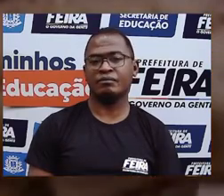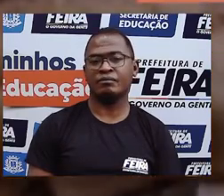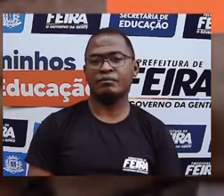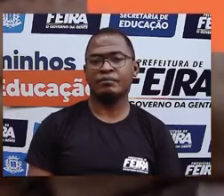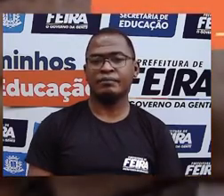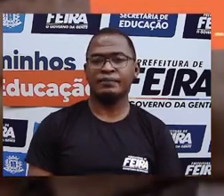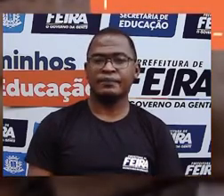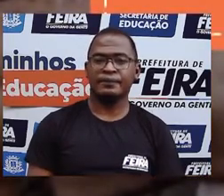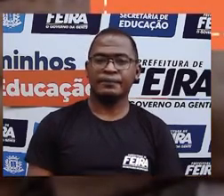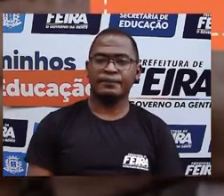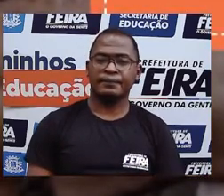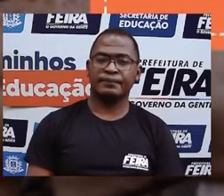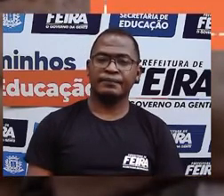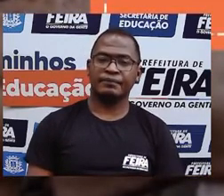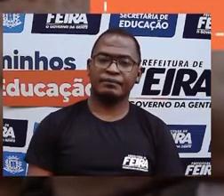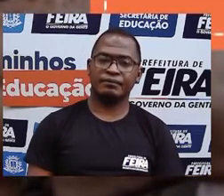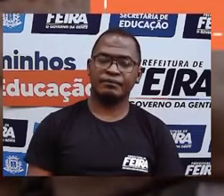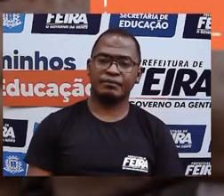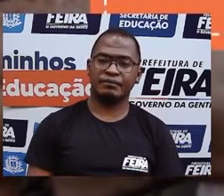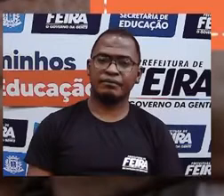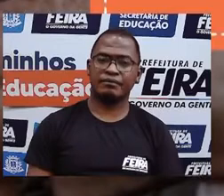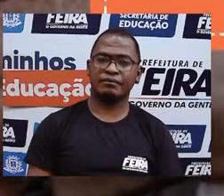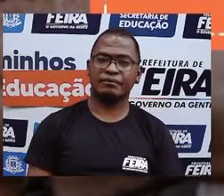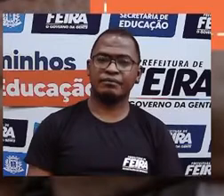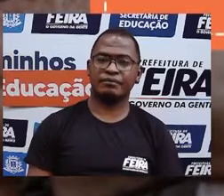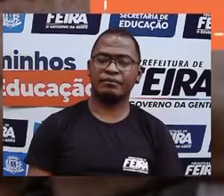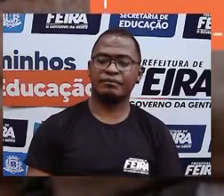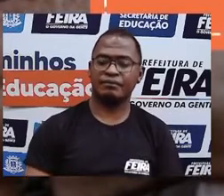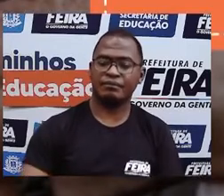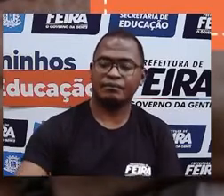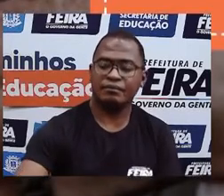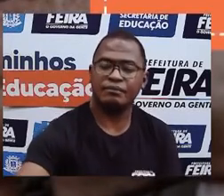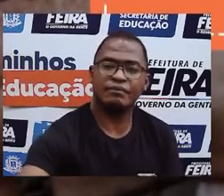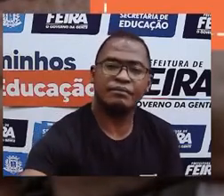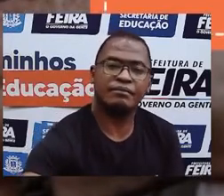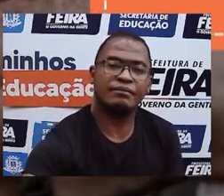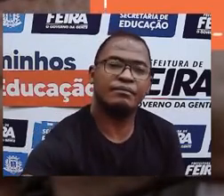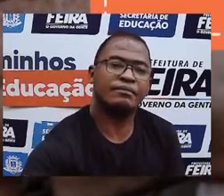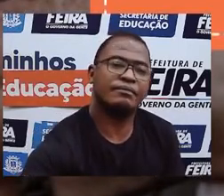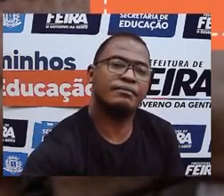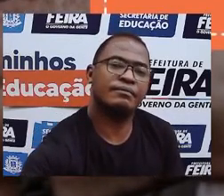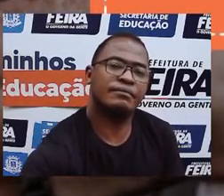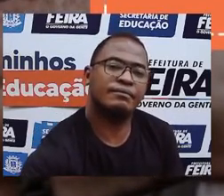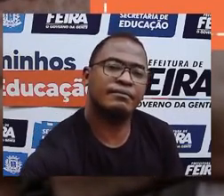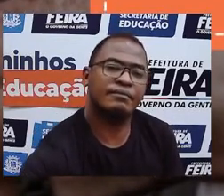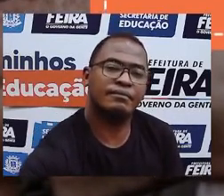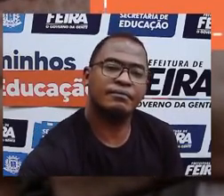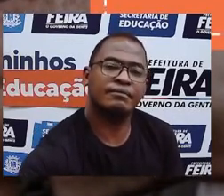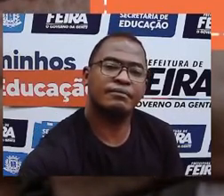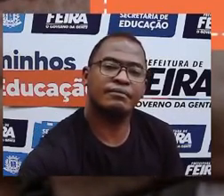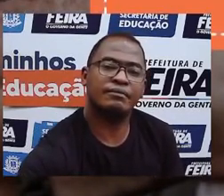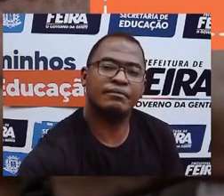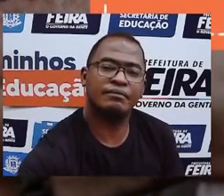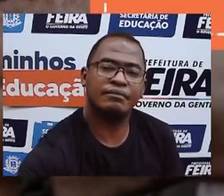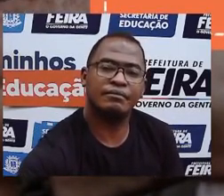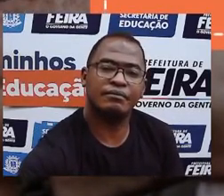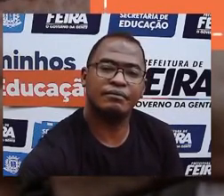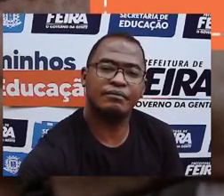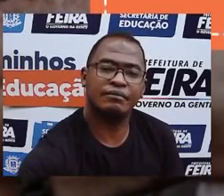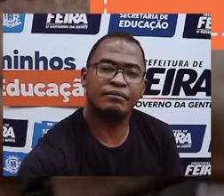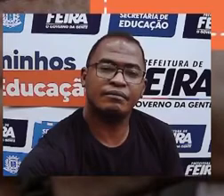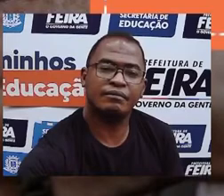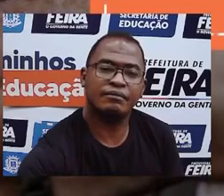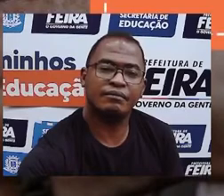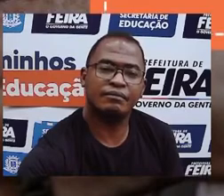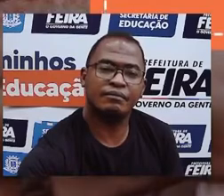O quinto é comer com regularidade e atenção, em ambientes apropriados e sempre que possível,